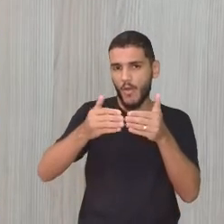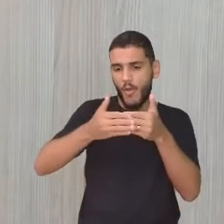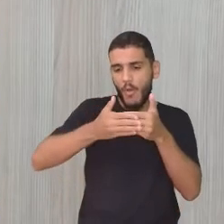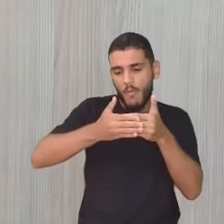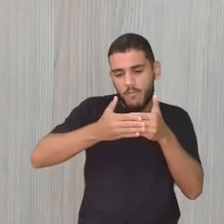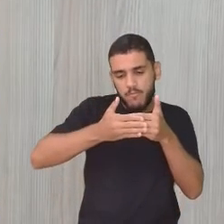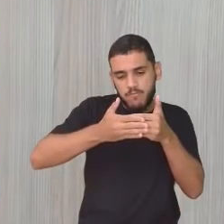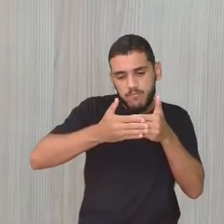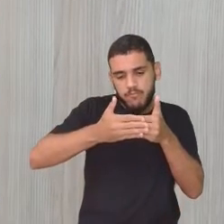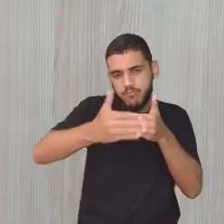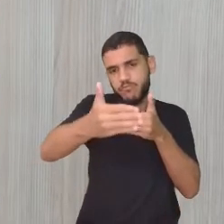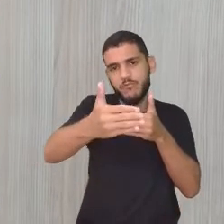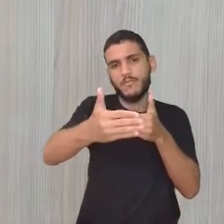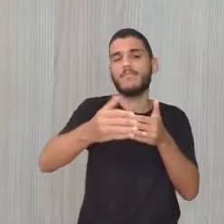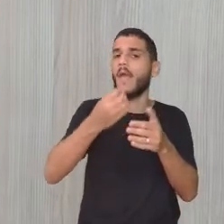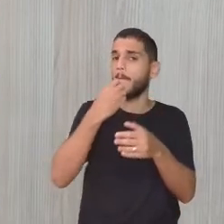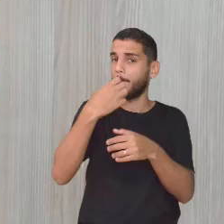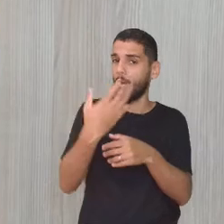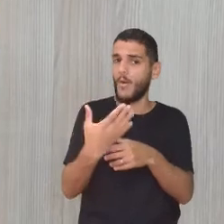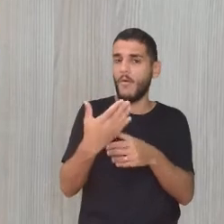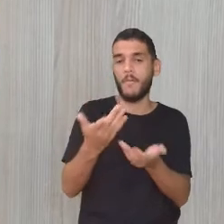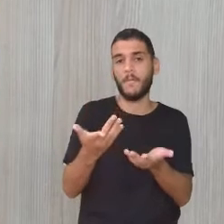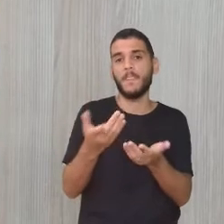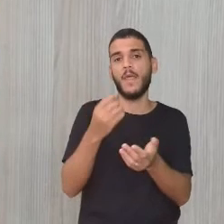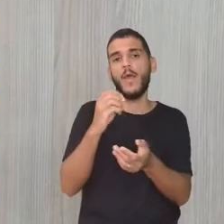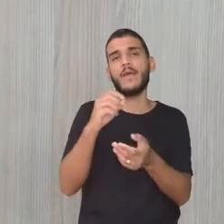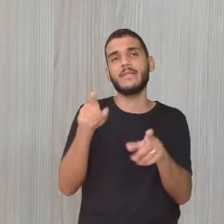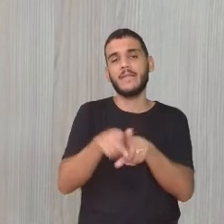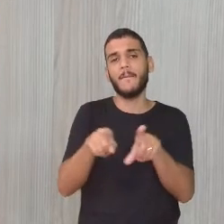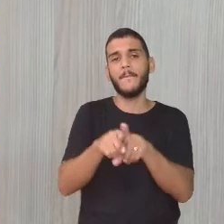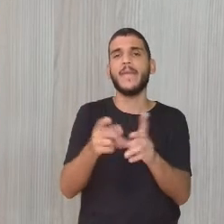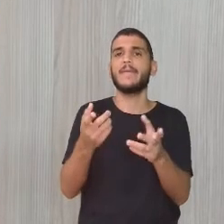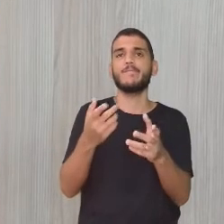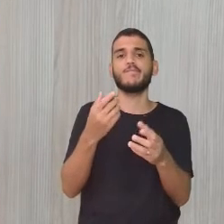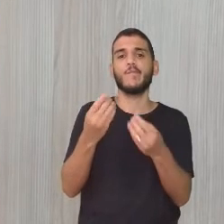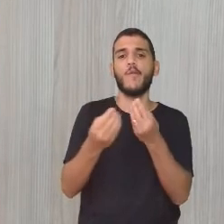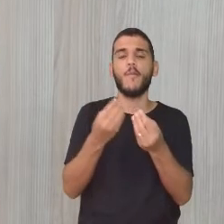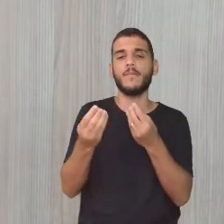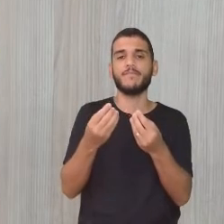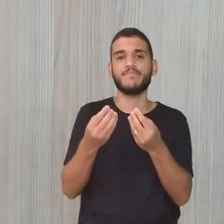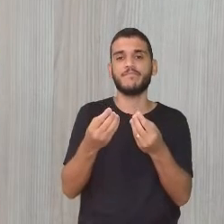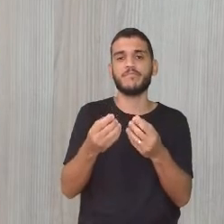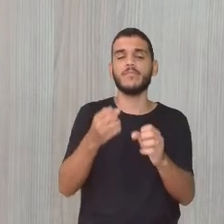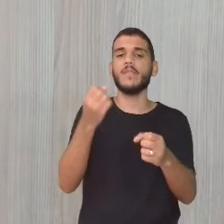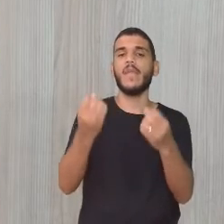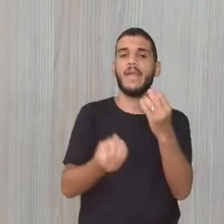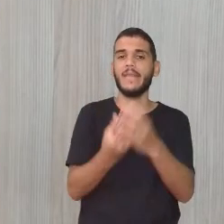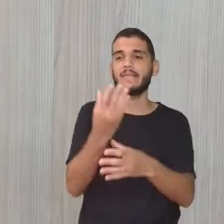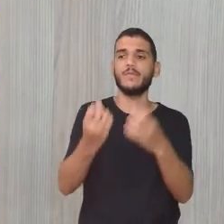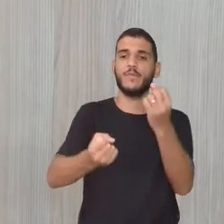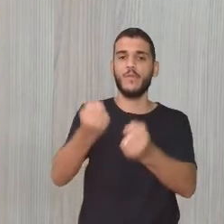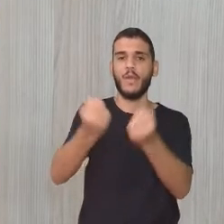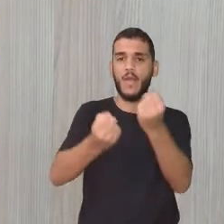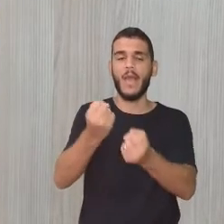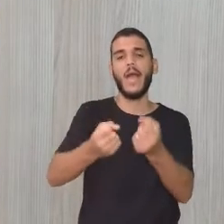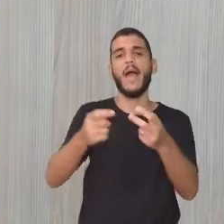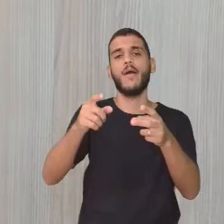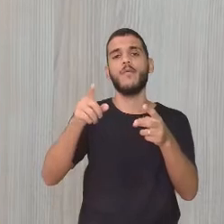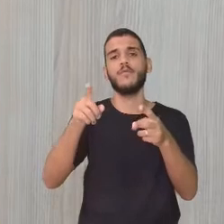antes da roda, antes dos carros. Como a gente viu na imagem anterior, né? Que você mostrou.